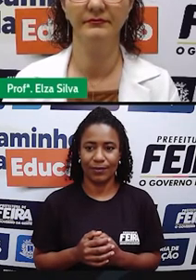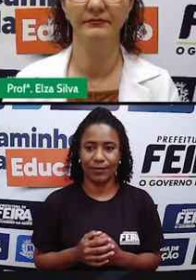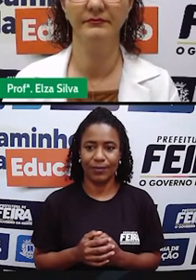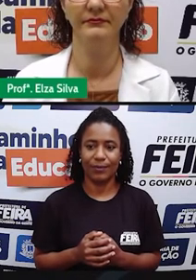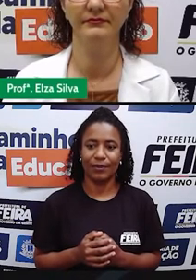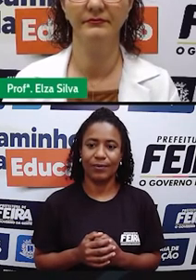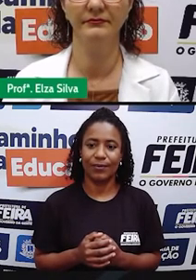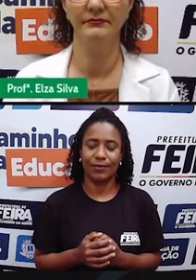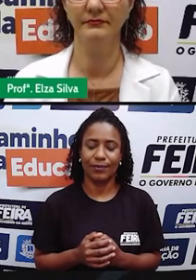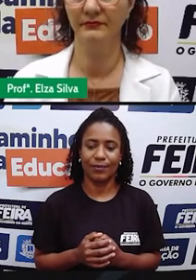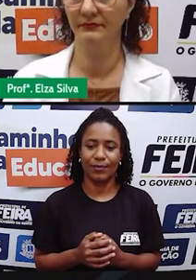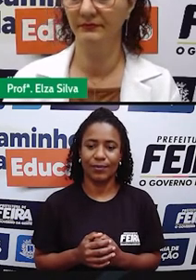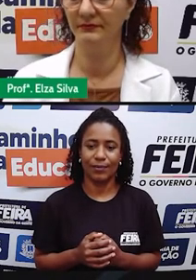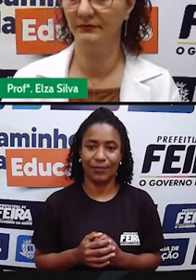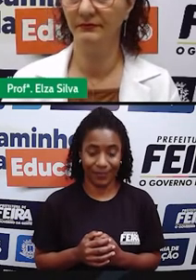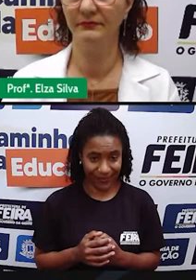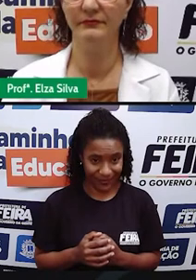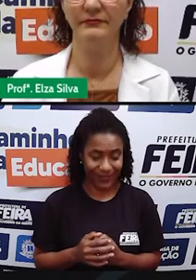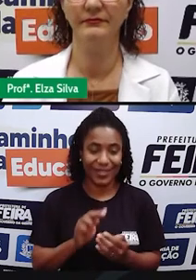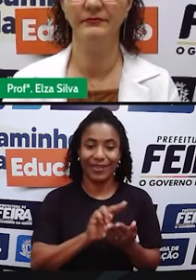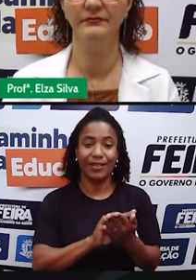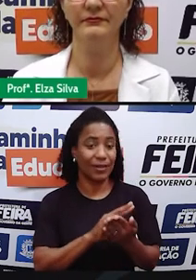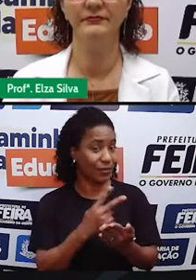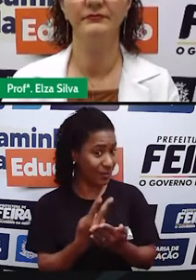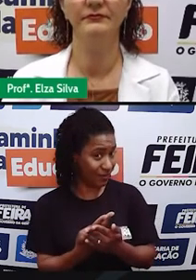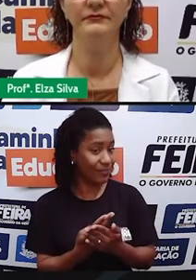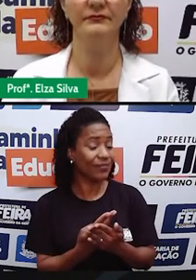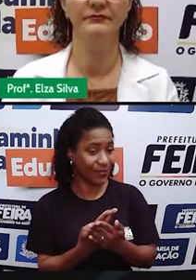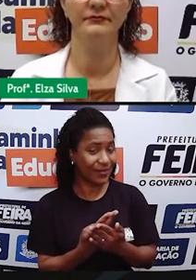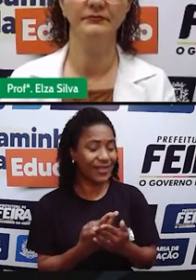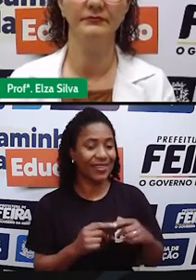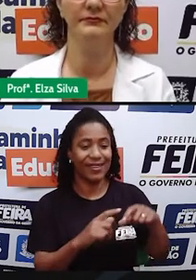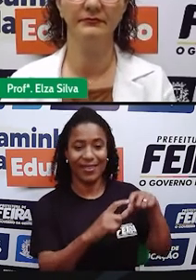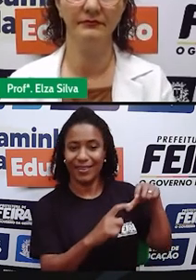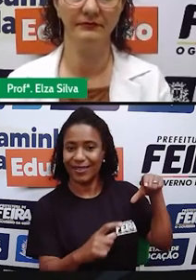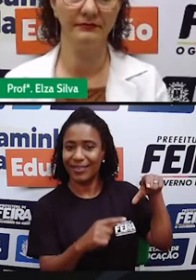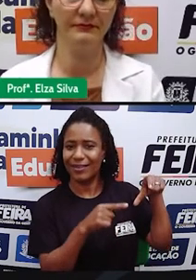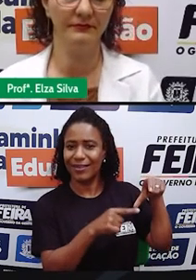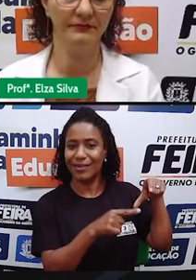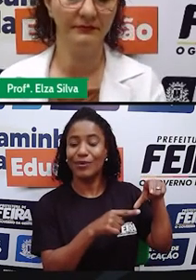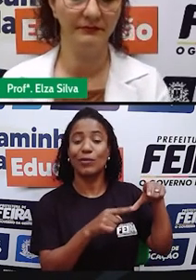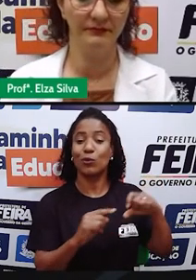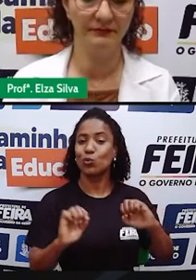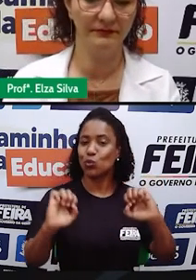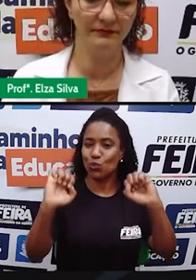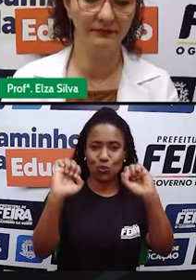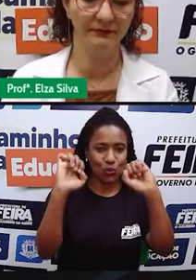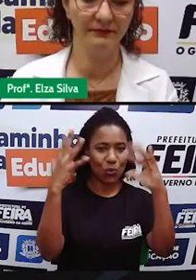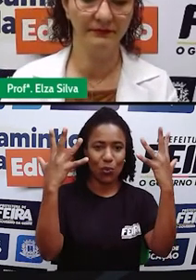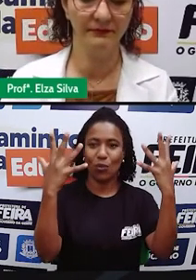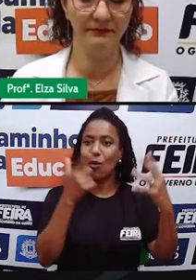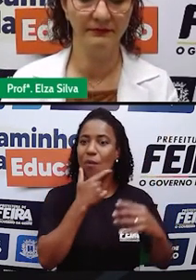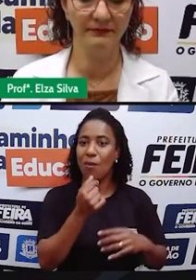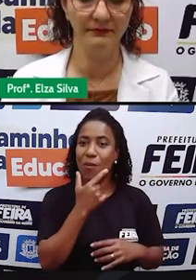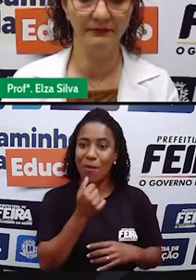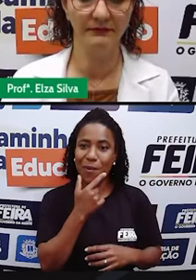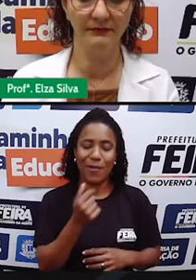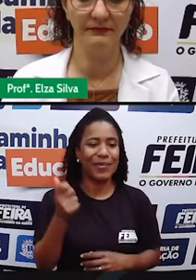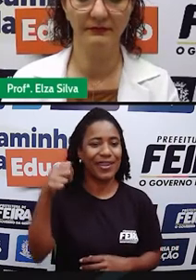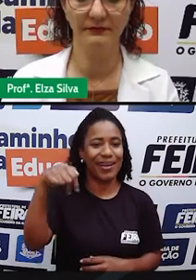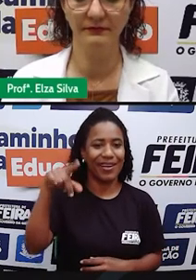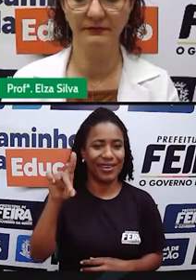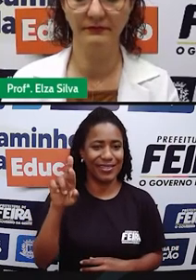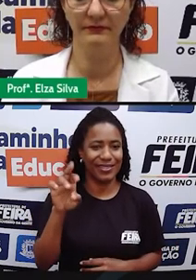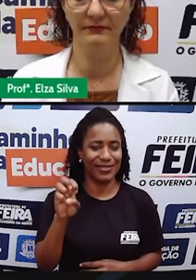and a whistle. Então, esse ticket foi do encontro ou de um show de Andrew Bird. E